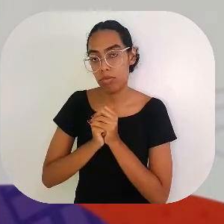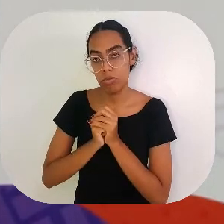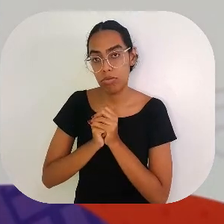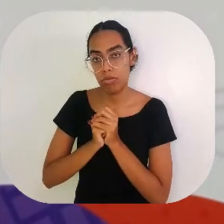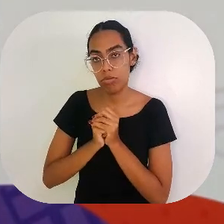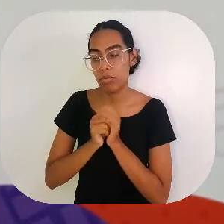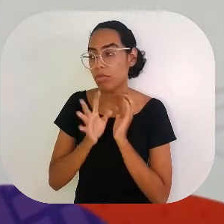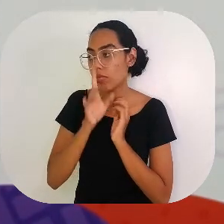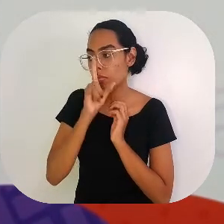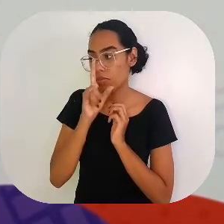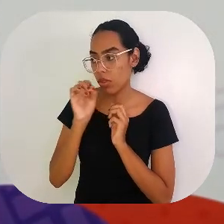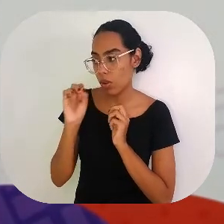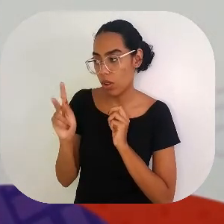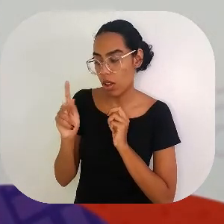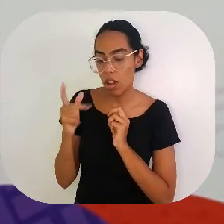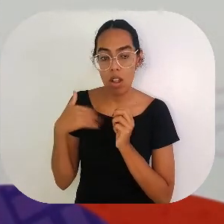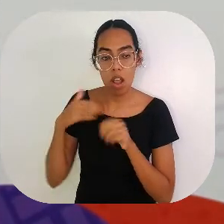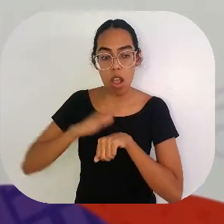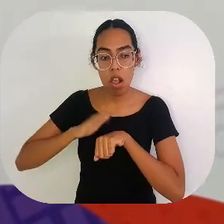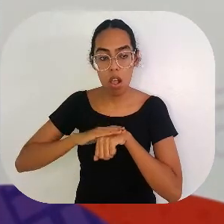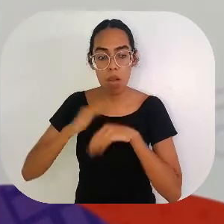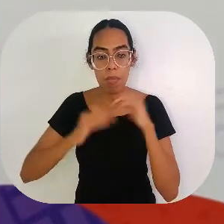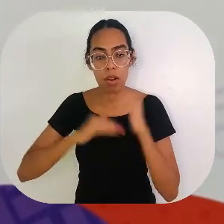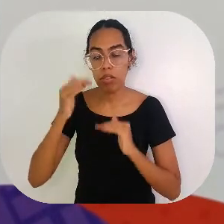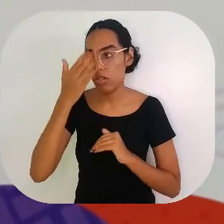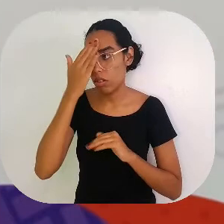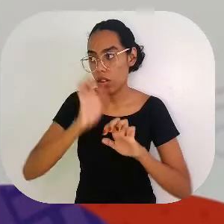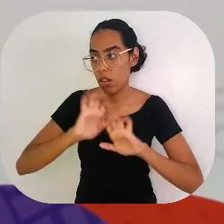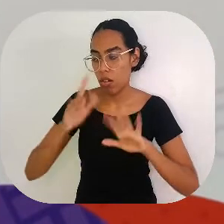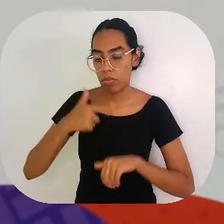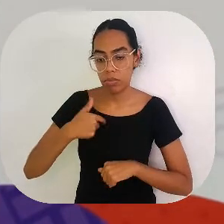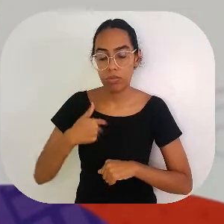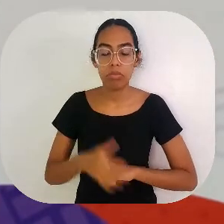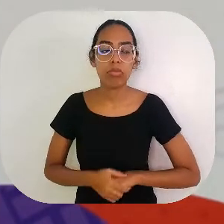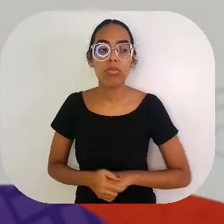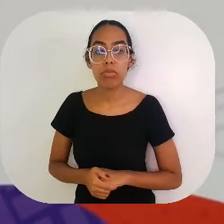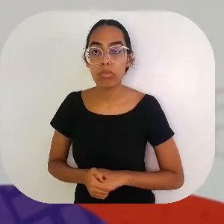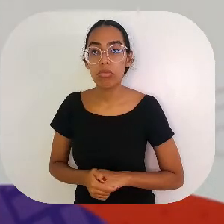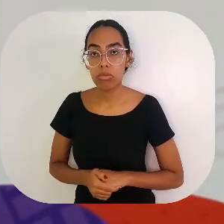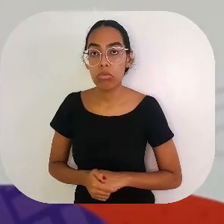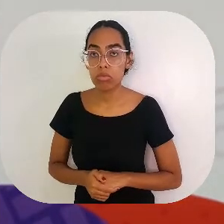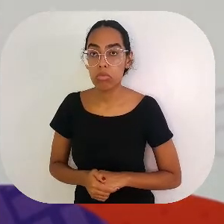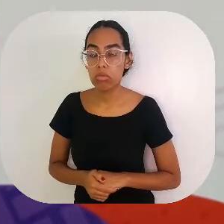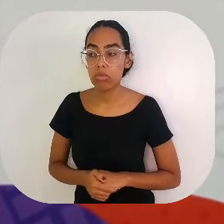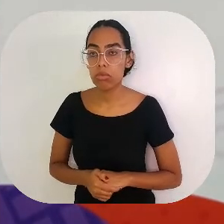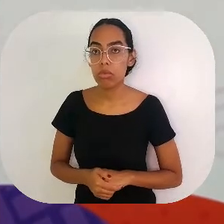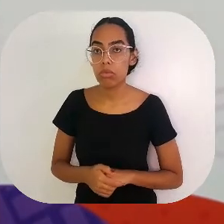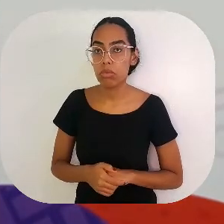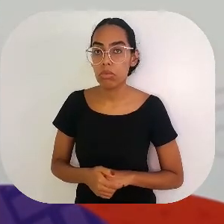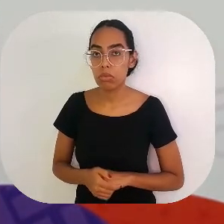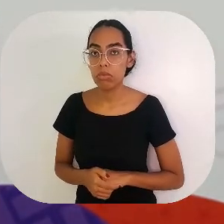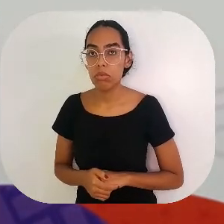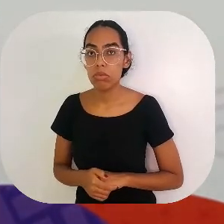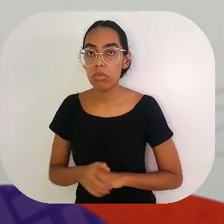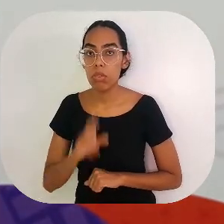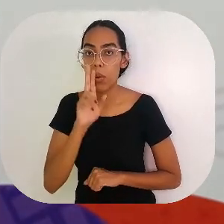se meta, porque de podar árvore entendo eu. Bem, o padre não quis, em